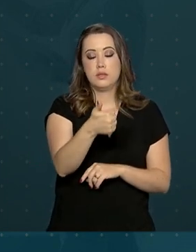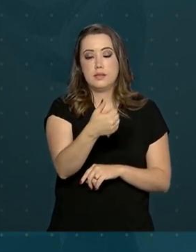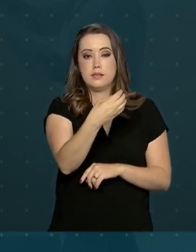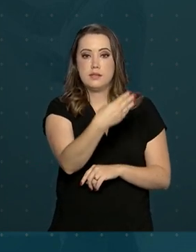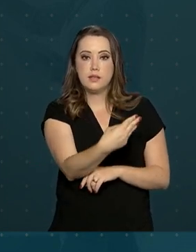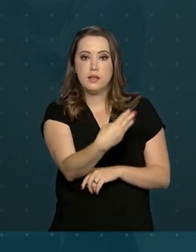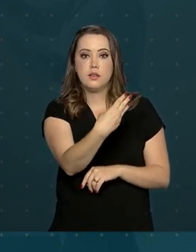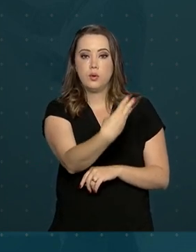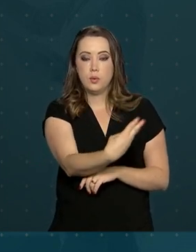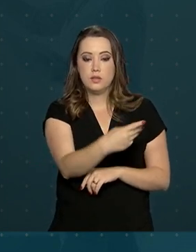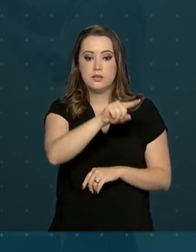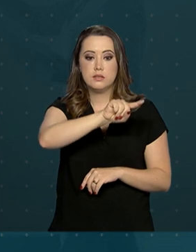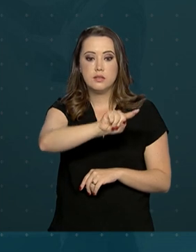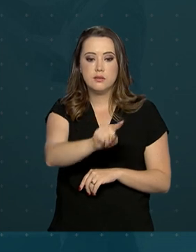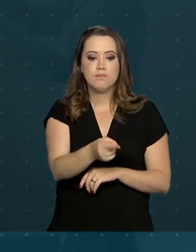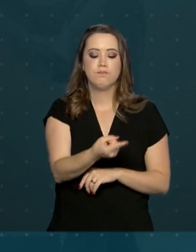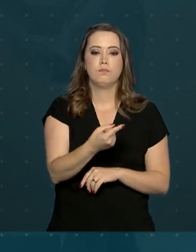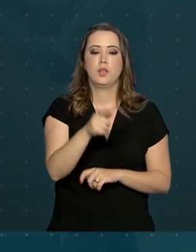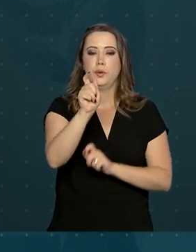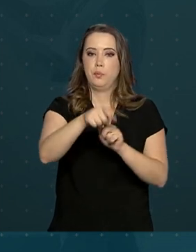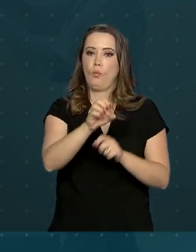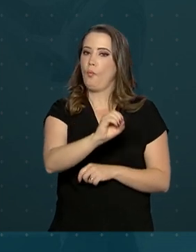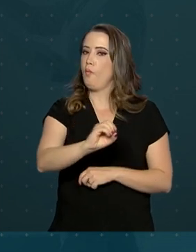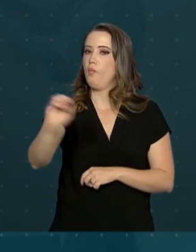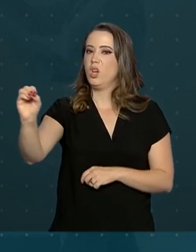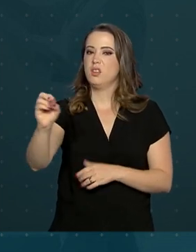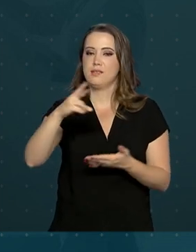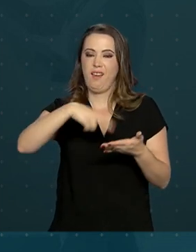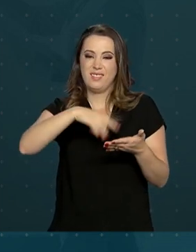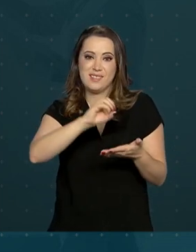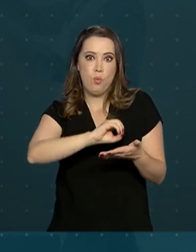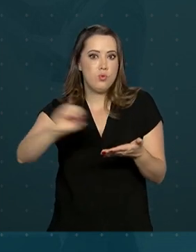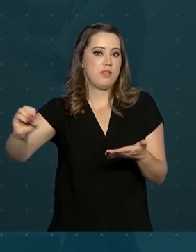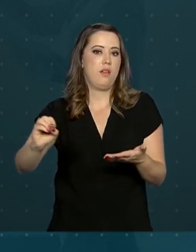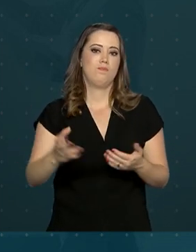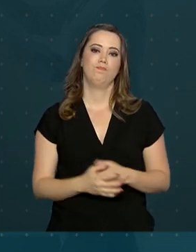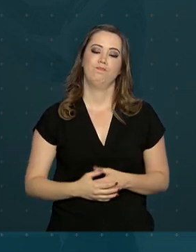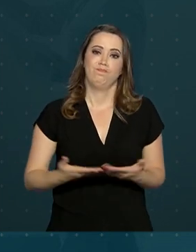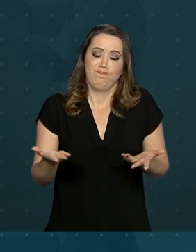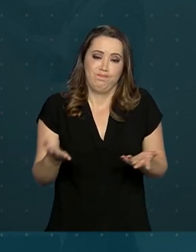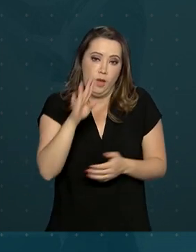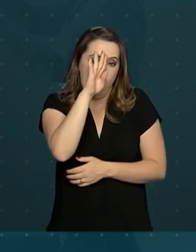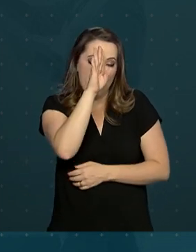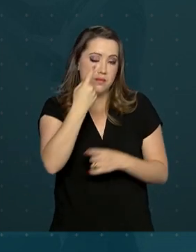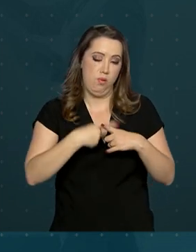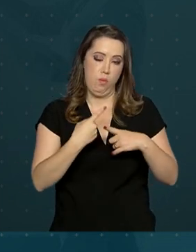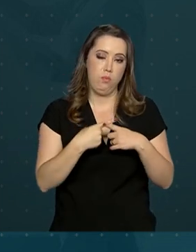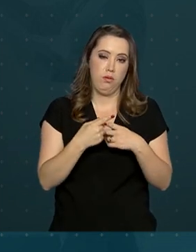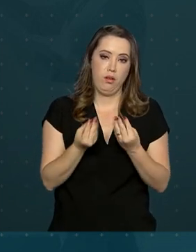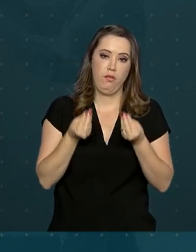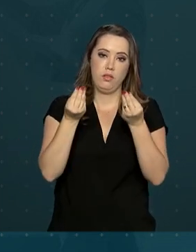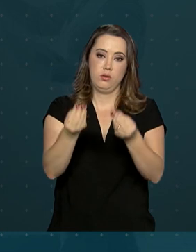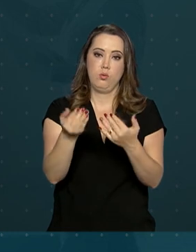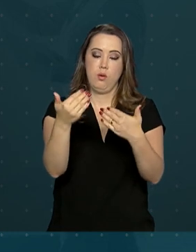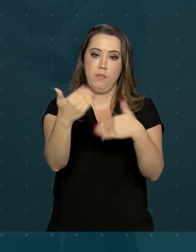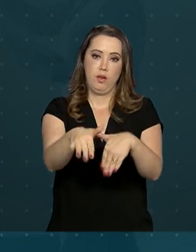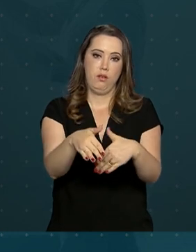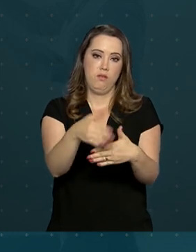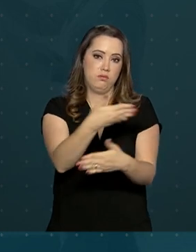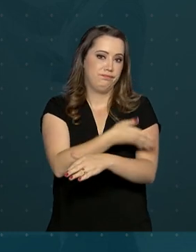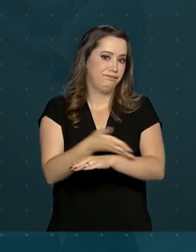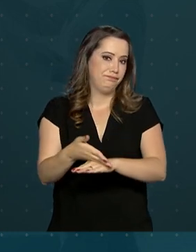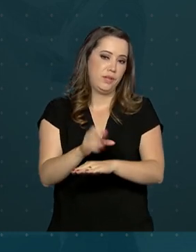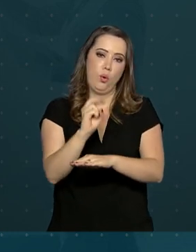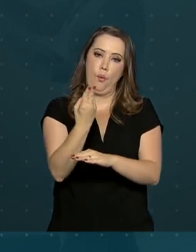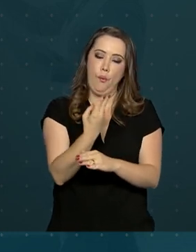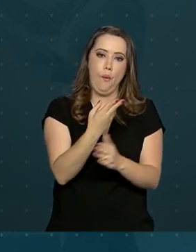.736 candidatos ficaram com zero, principalmente por terem entregue a prova em branco ou